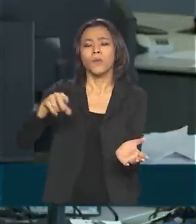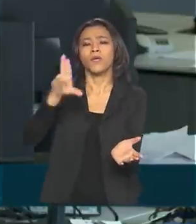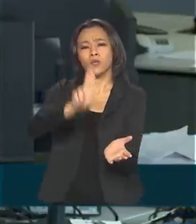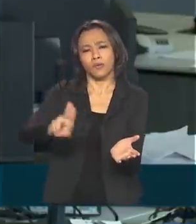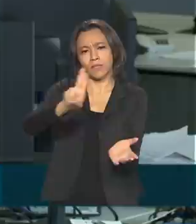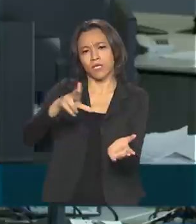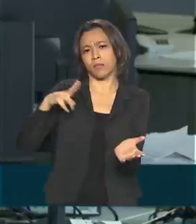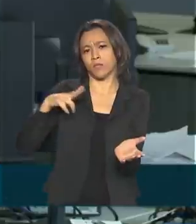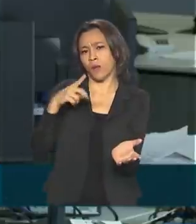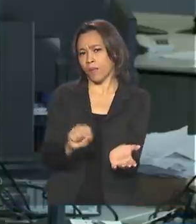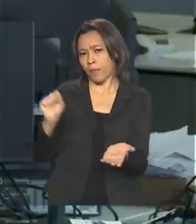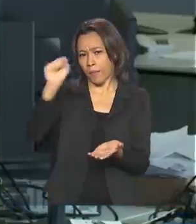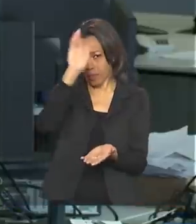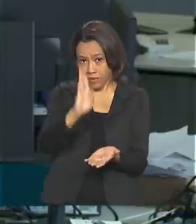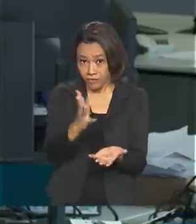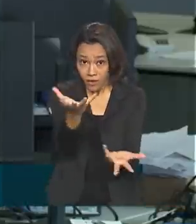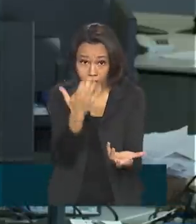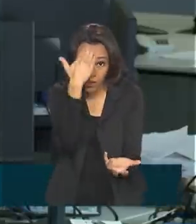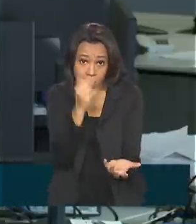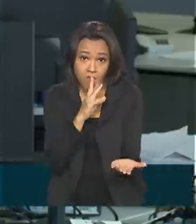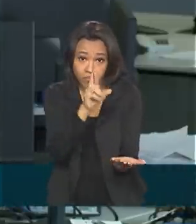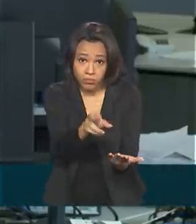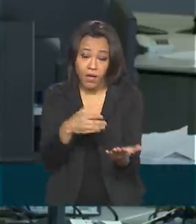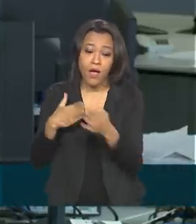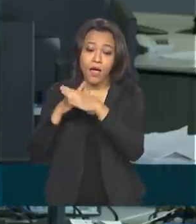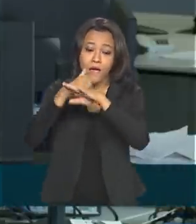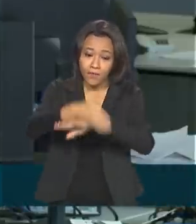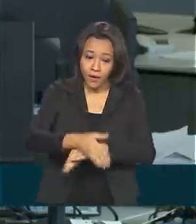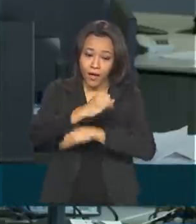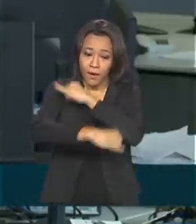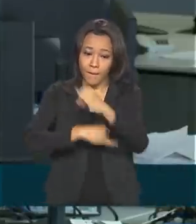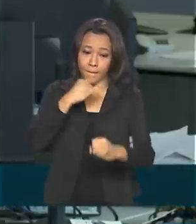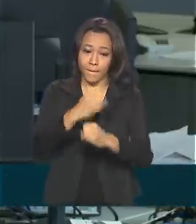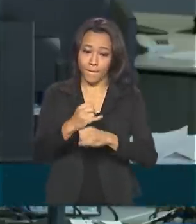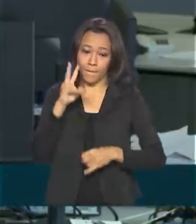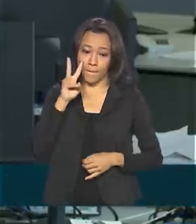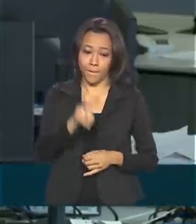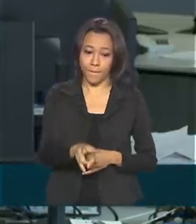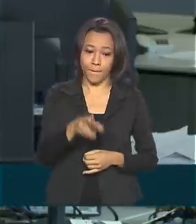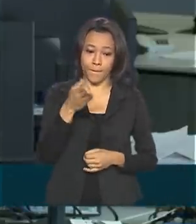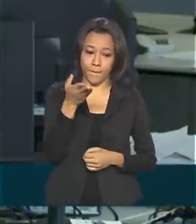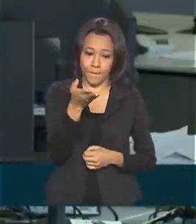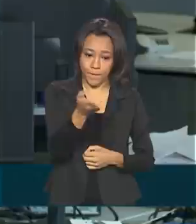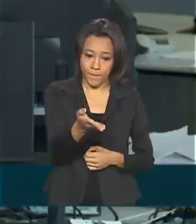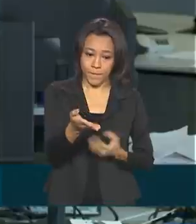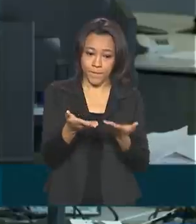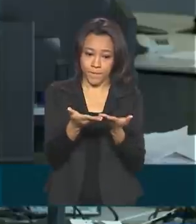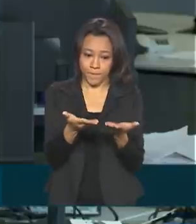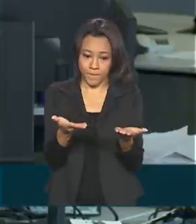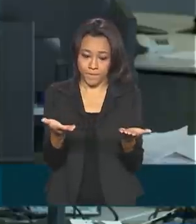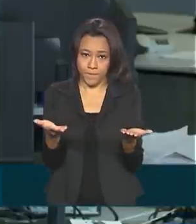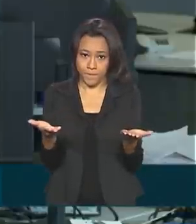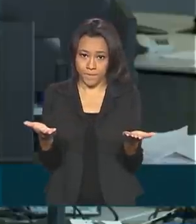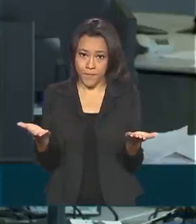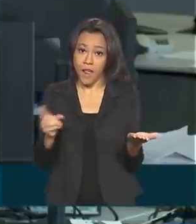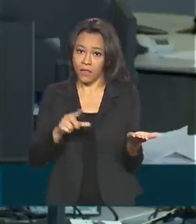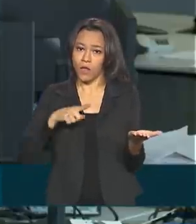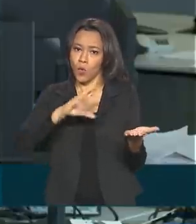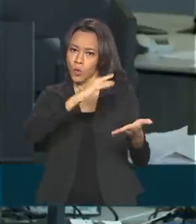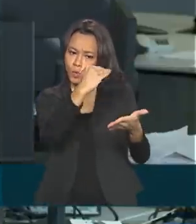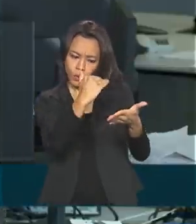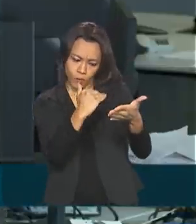Quem quiser conferir o resultado, basta entrar no site do programa para a uniportal.mec.gov